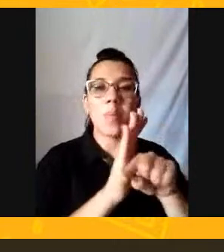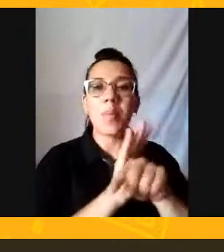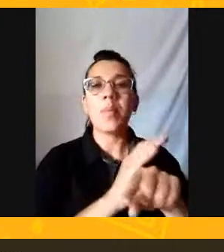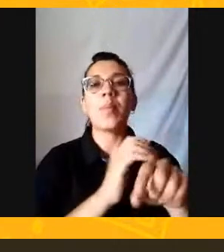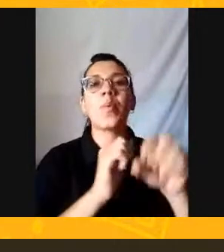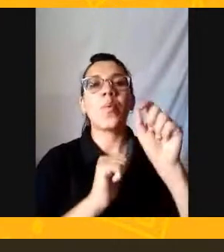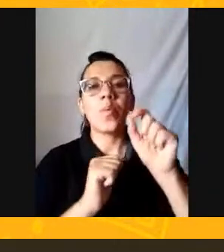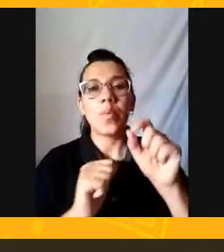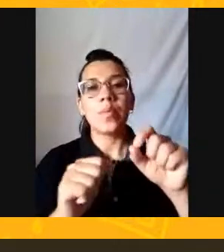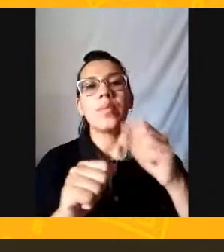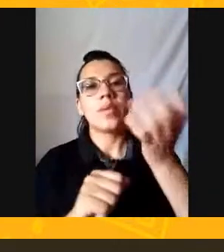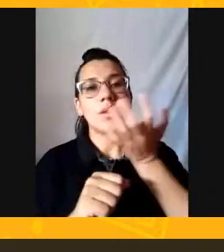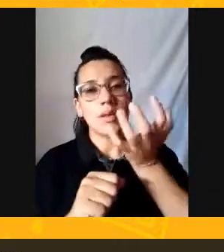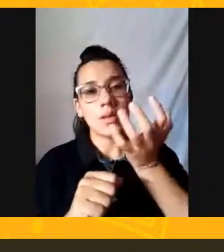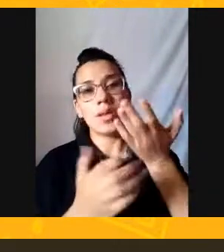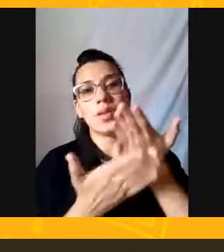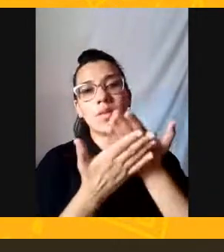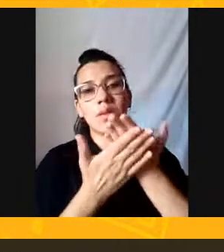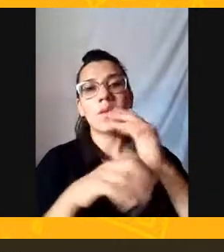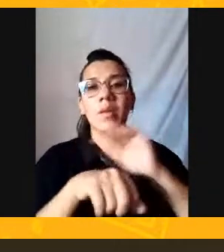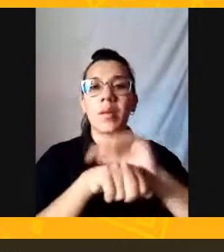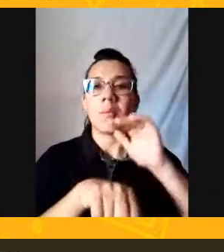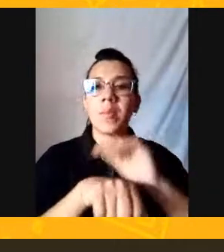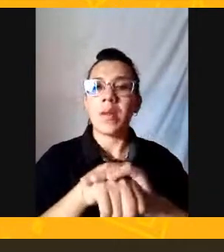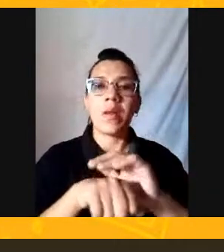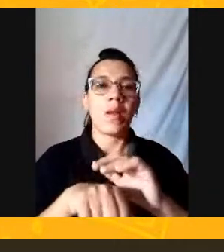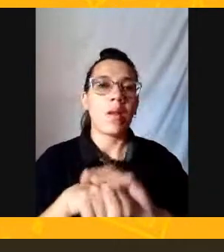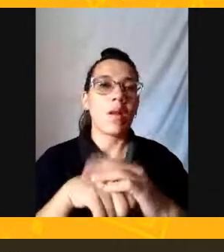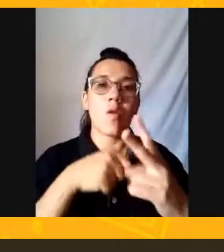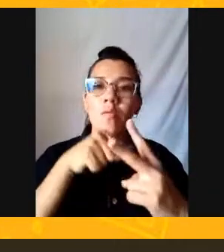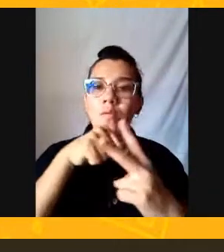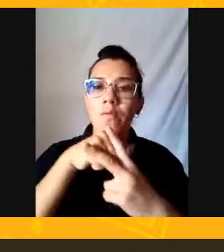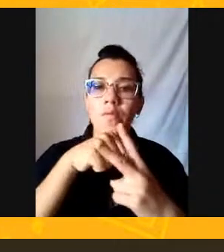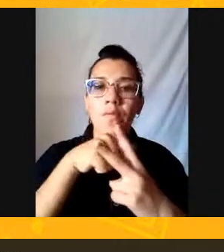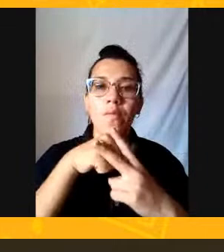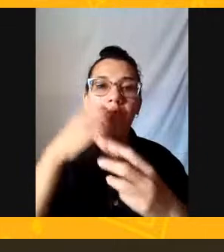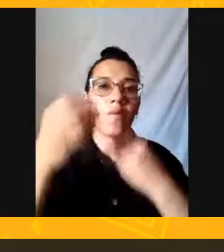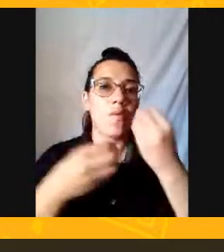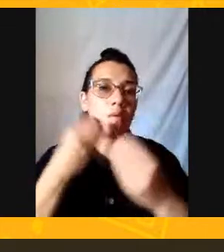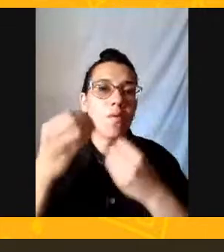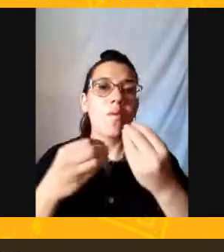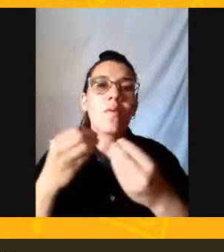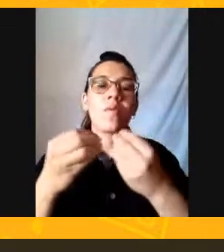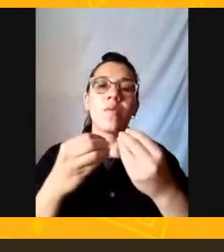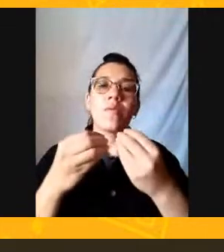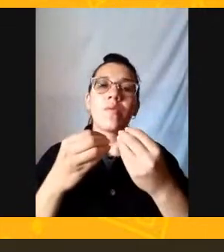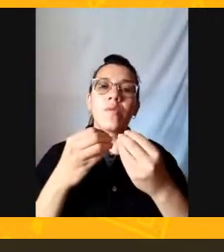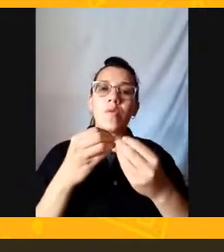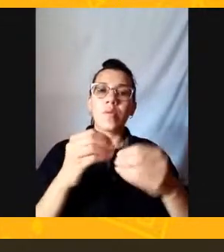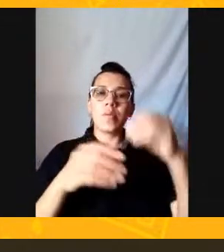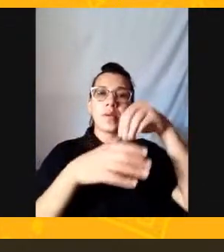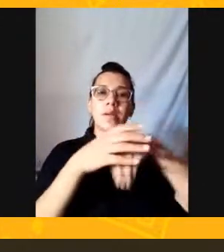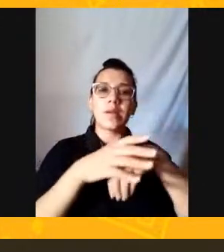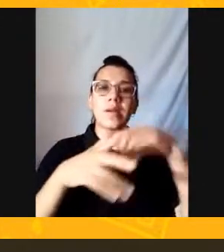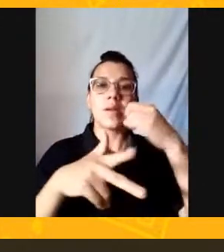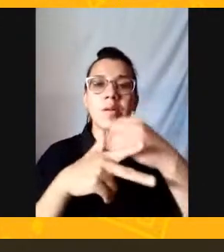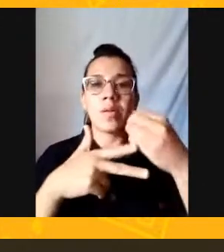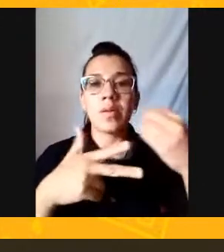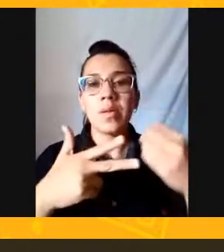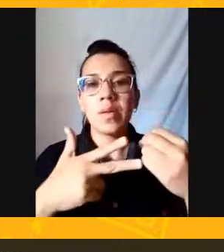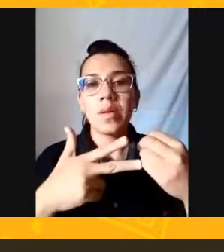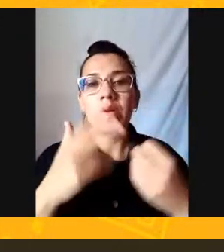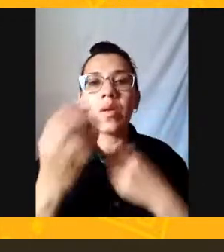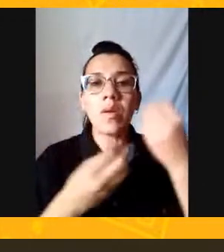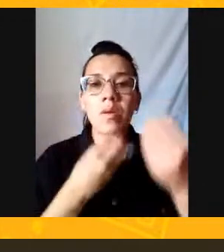mais Gostariam de conhecer mais Sobre verbo Como que isso cai no Enem Conjunções Proposições Como é que isso cai no Enem